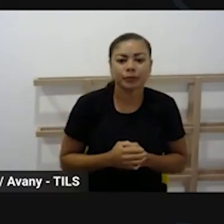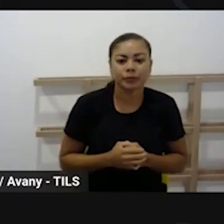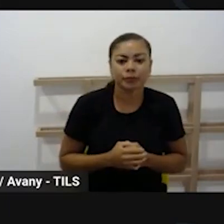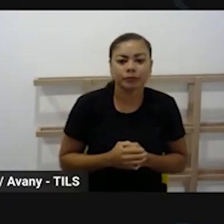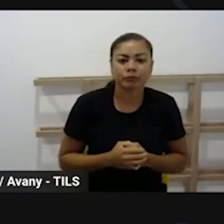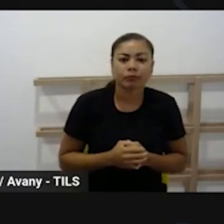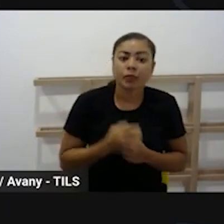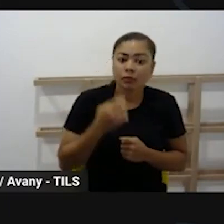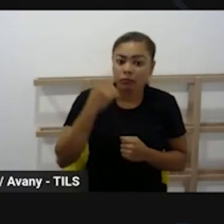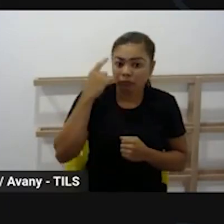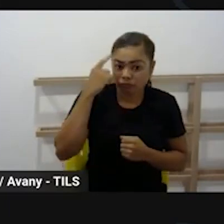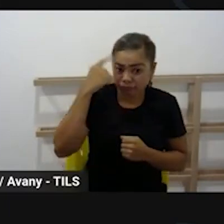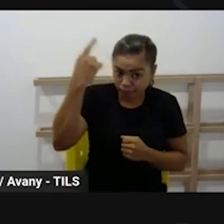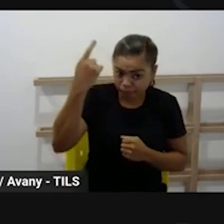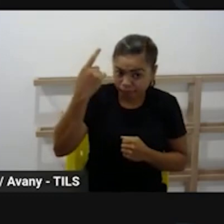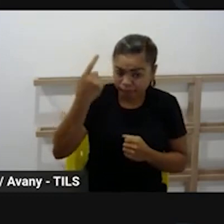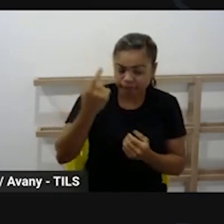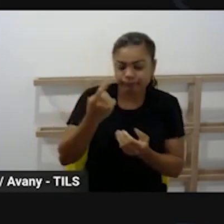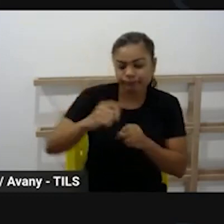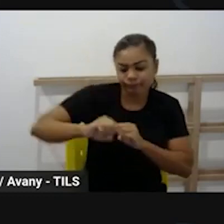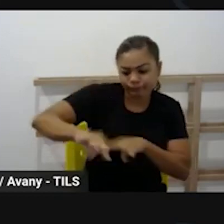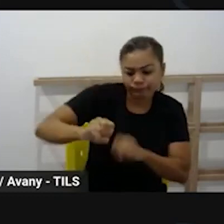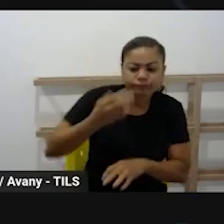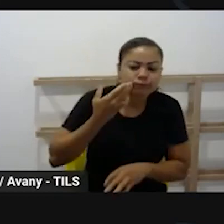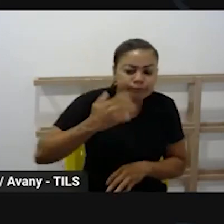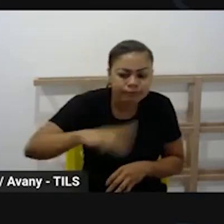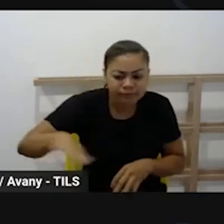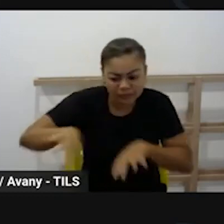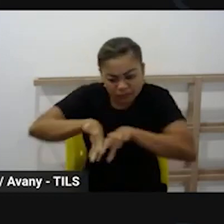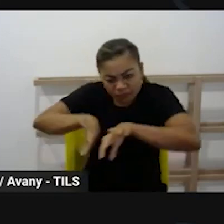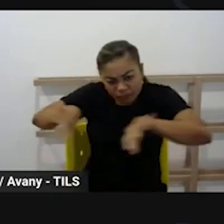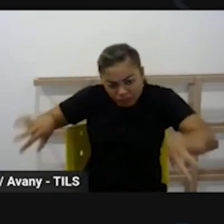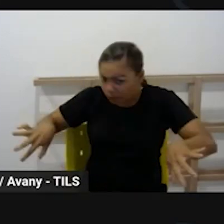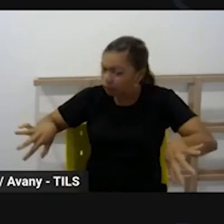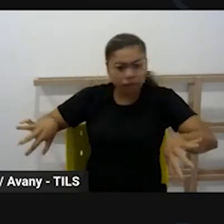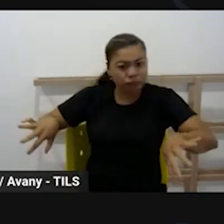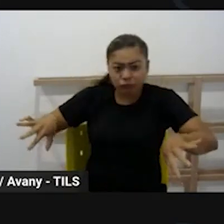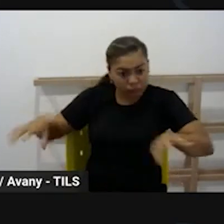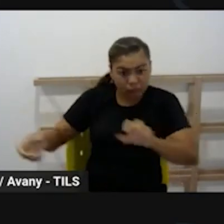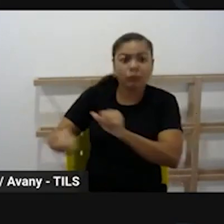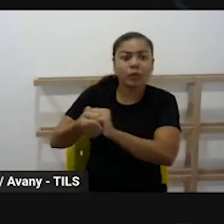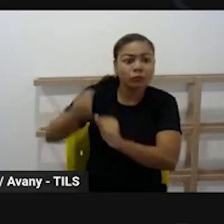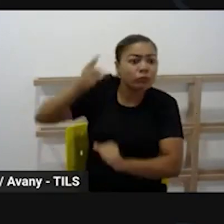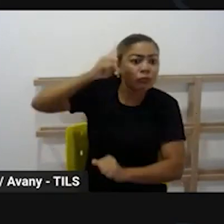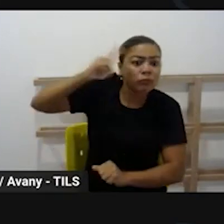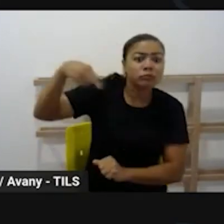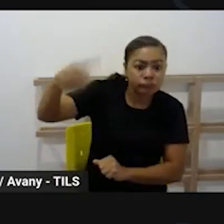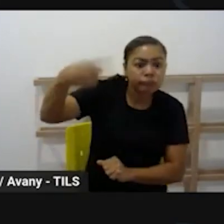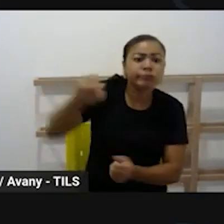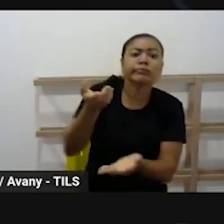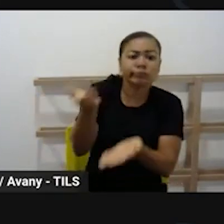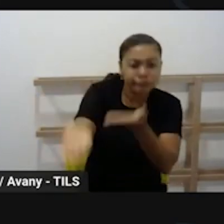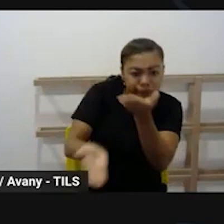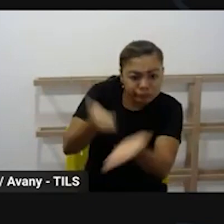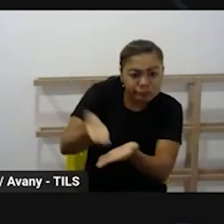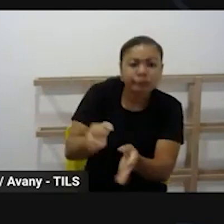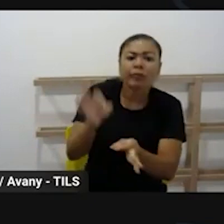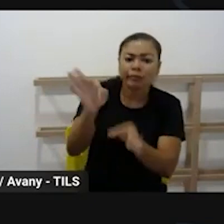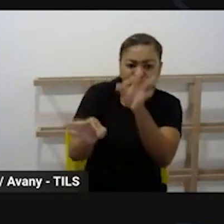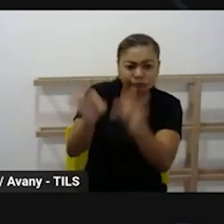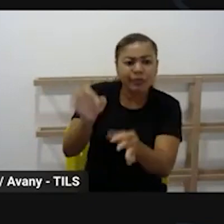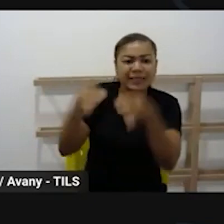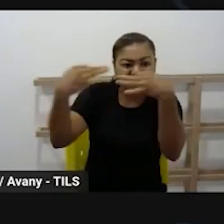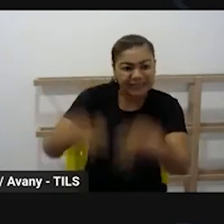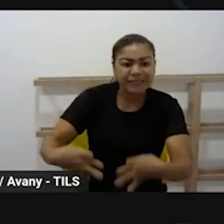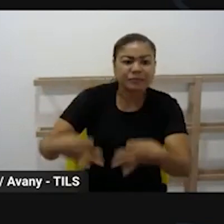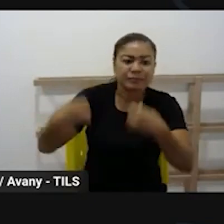separar, a educação infantil, ela cuida e educa. São todos os momentos da rotina, são momentos de cuidado e educar. E eu queria